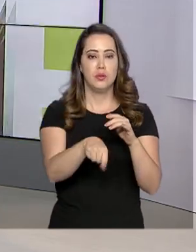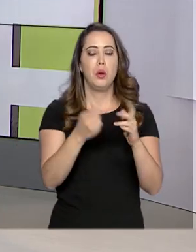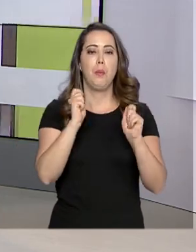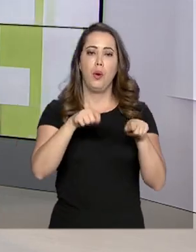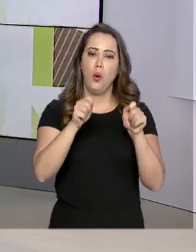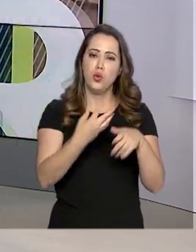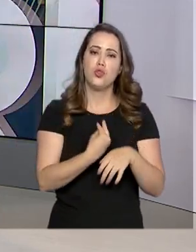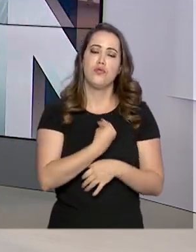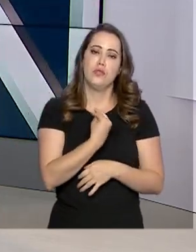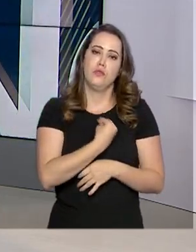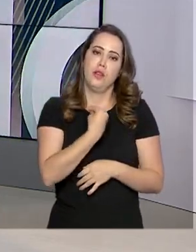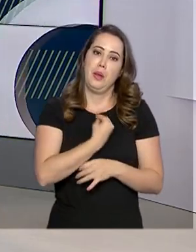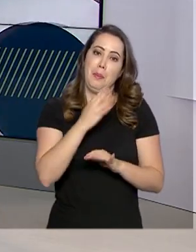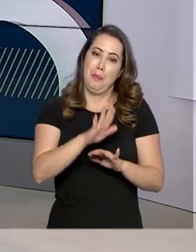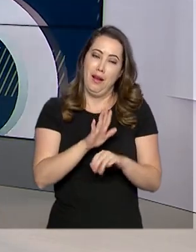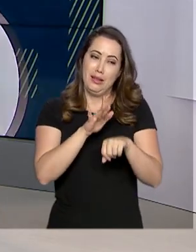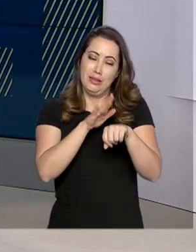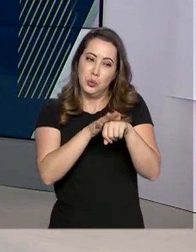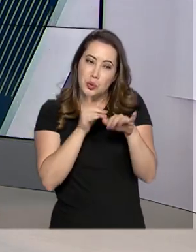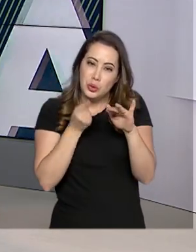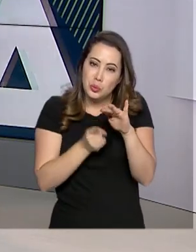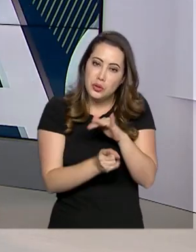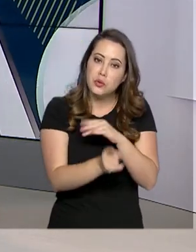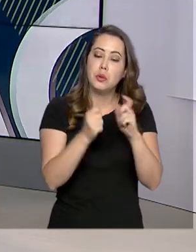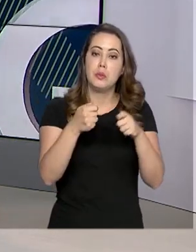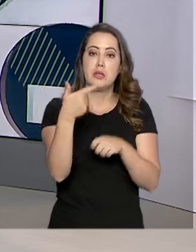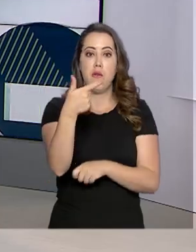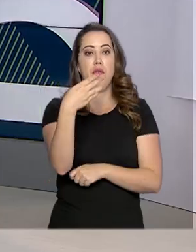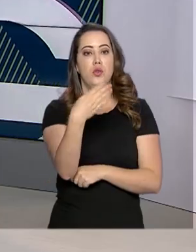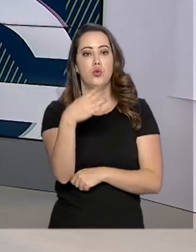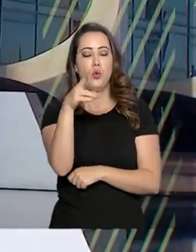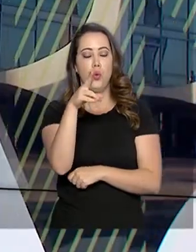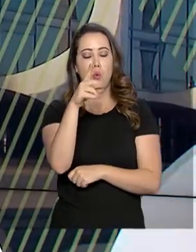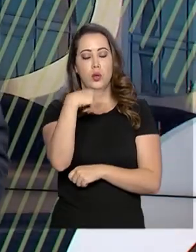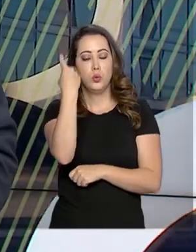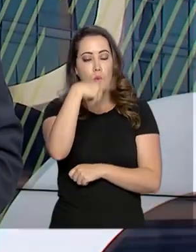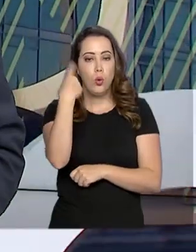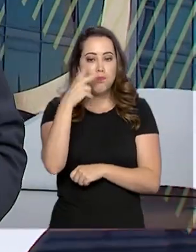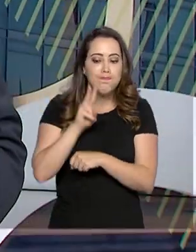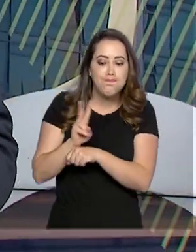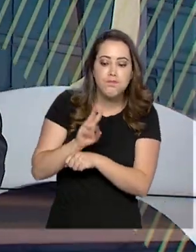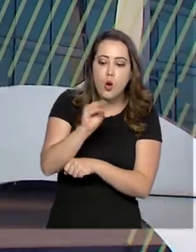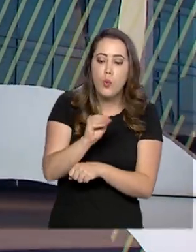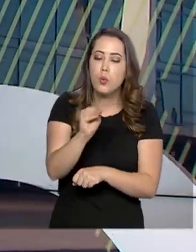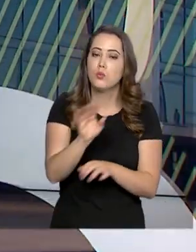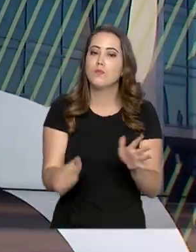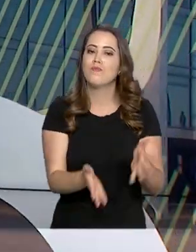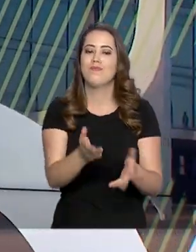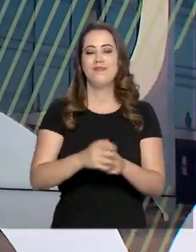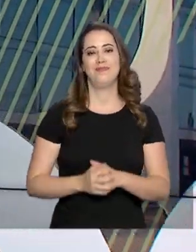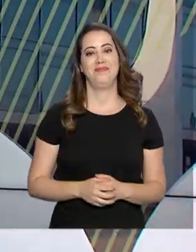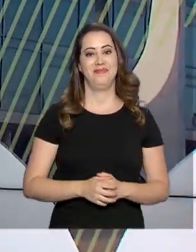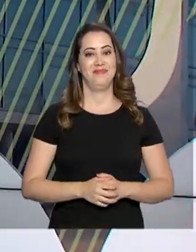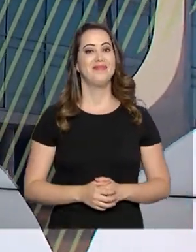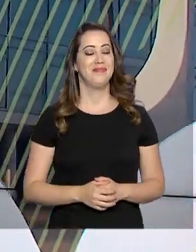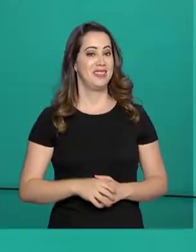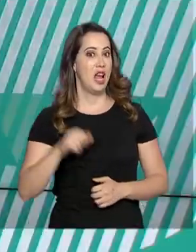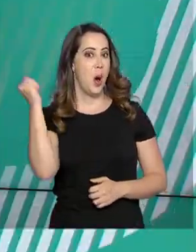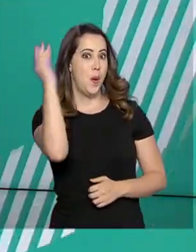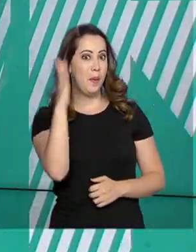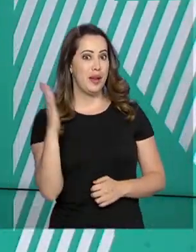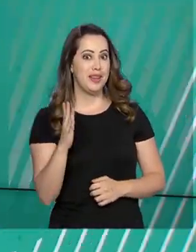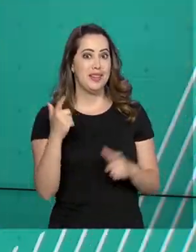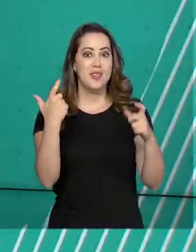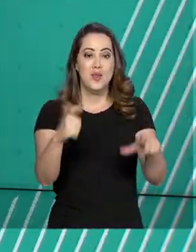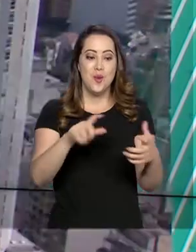sobrevida e que precisam de monitoramento 24 horas por dia. O Brasil está de casa nova na Antártica. Mais